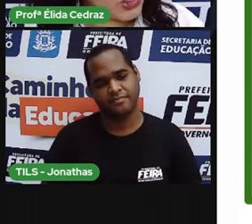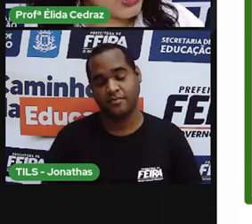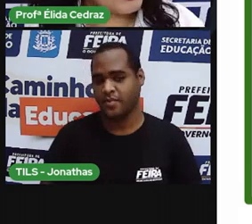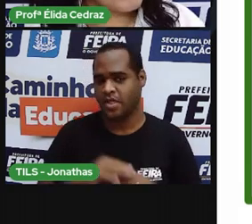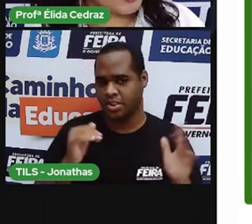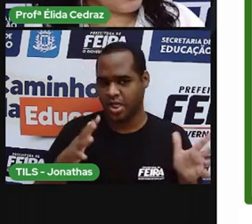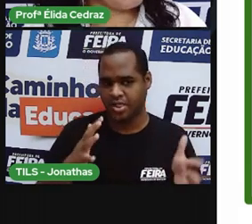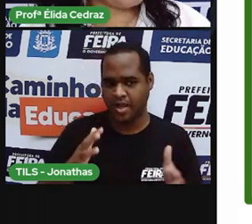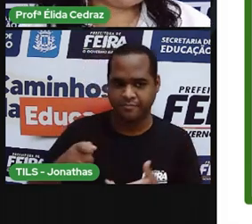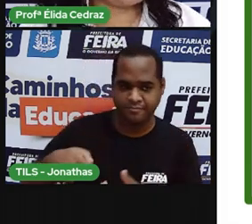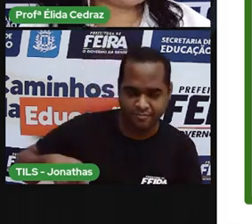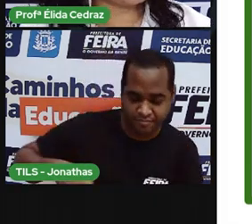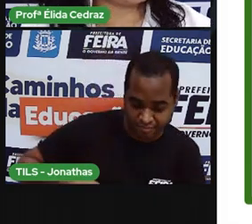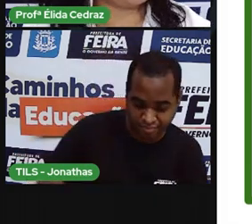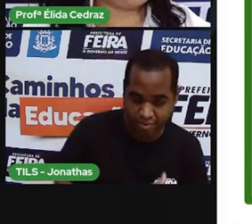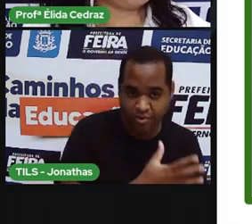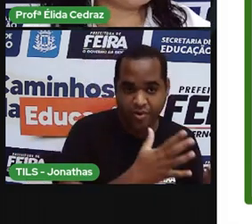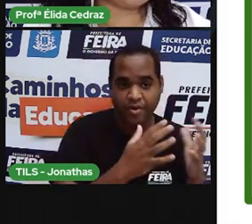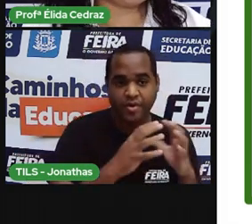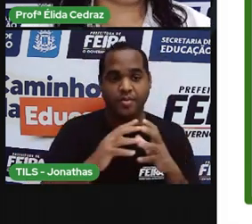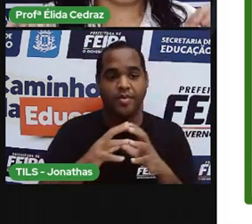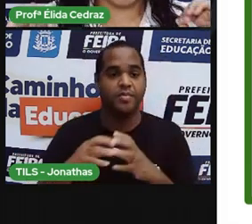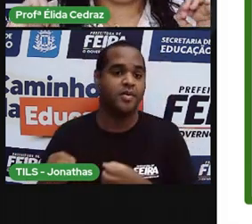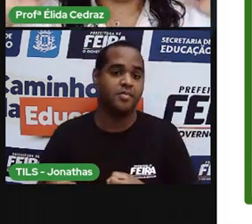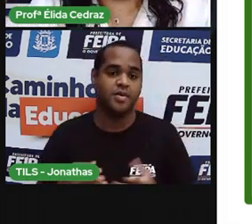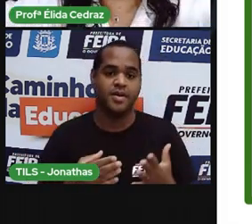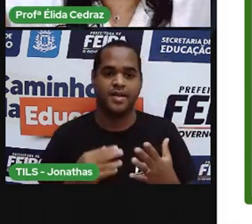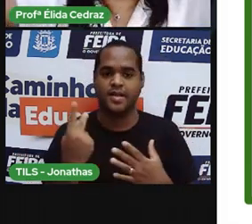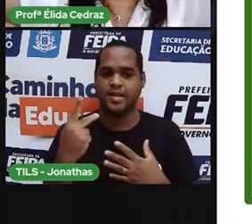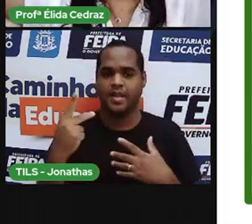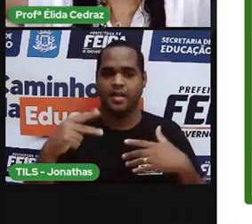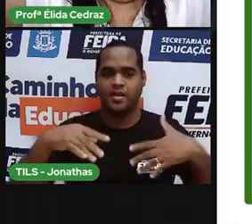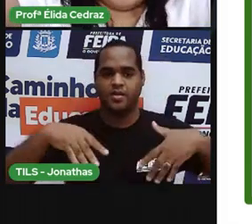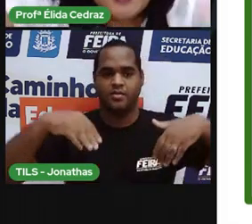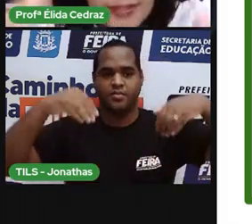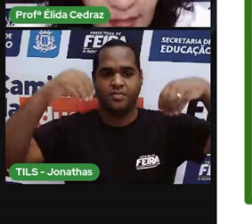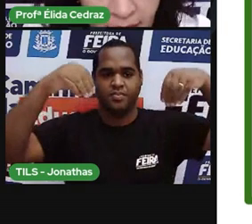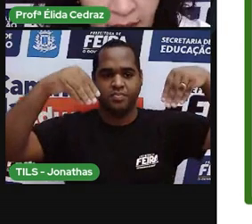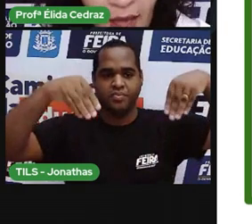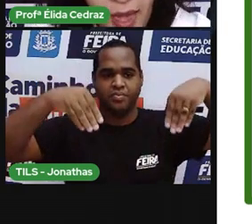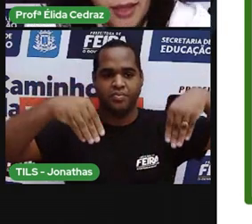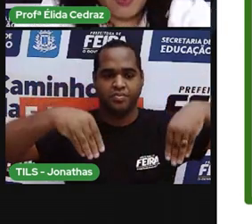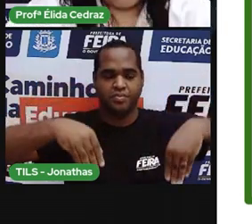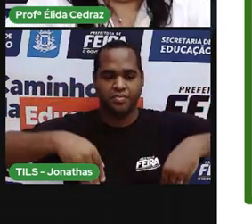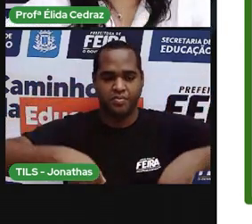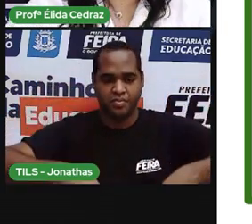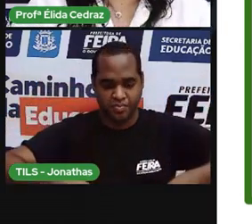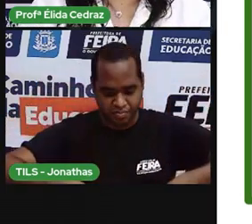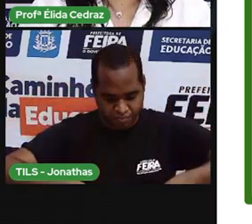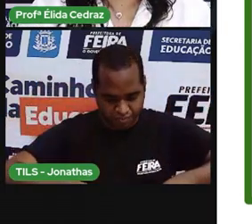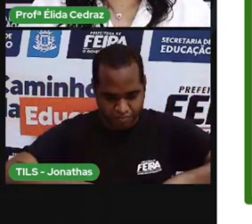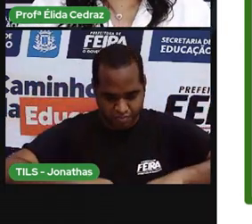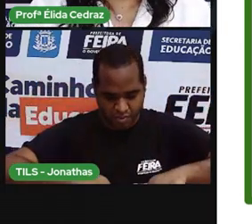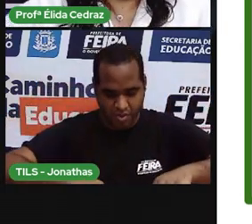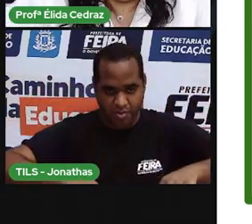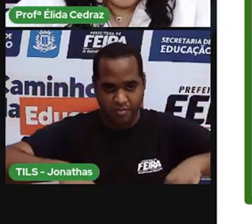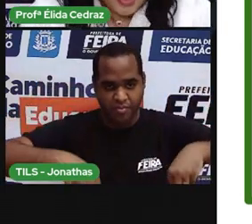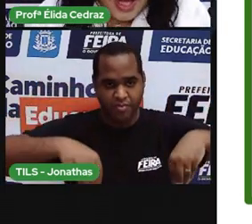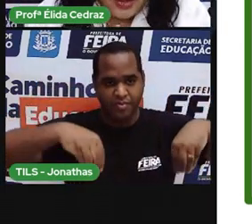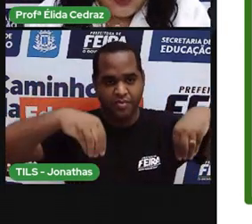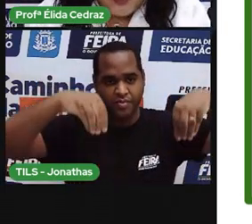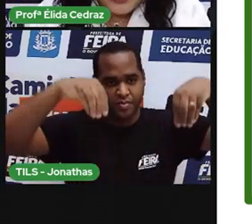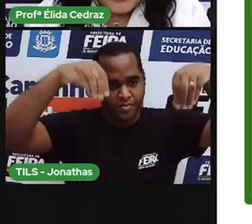boliche, sabe que quando a gente derruba os pinos, a maquinazinha desce, recolhe os pinos,